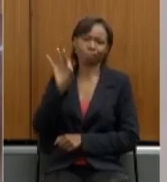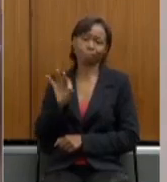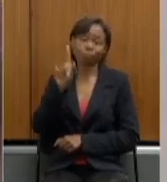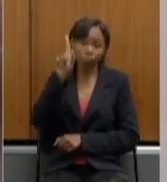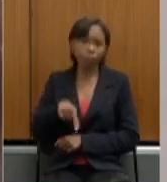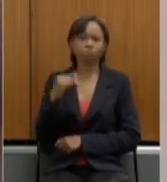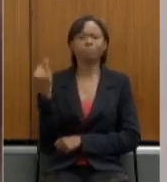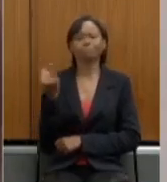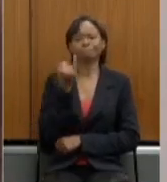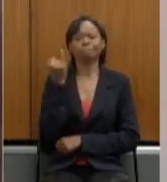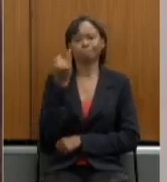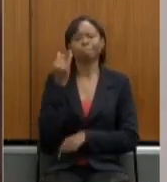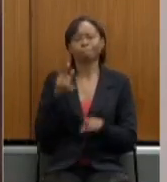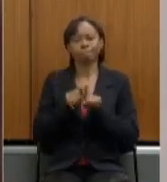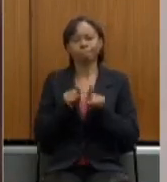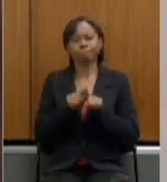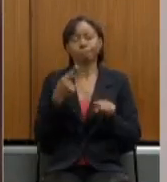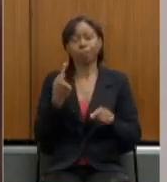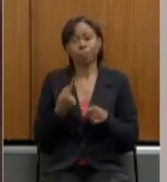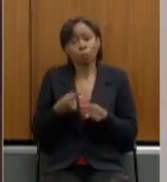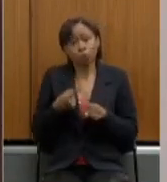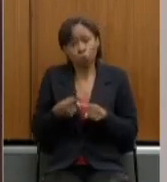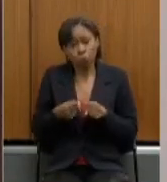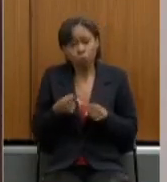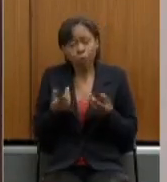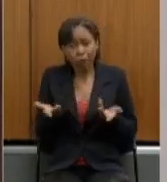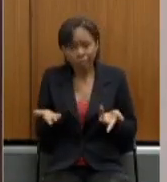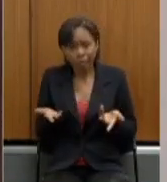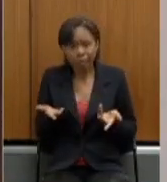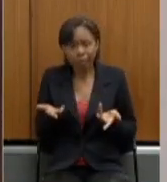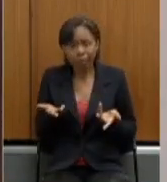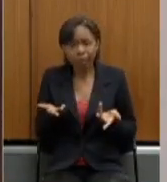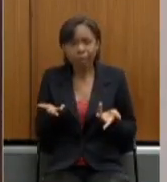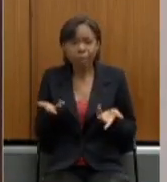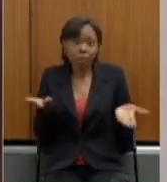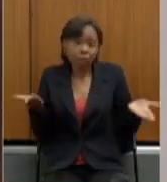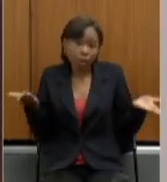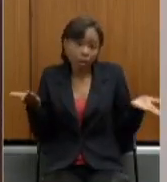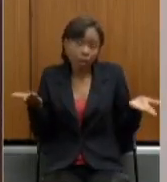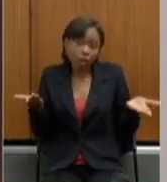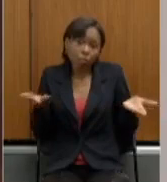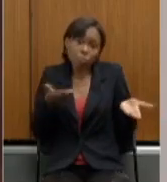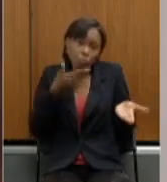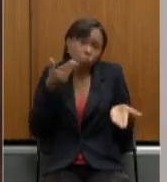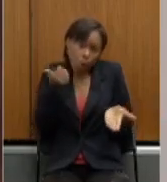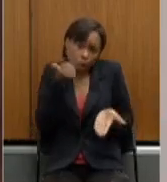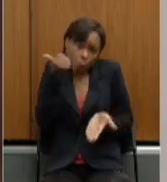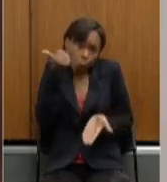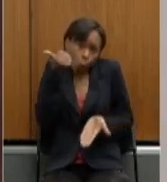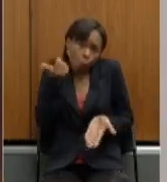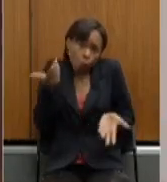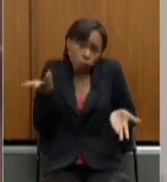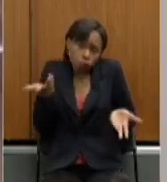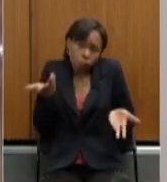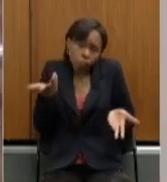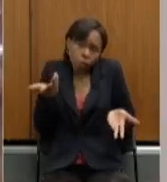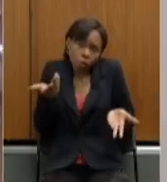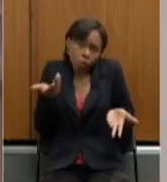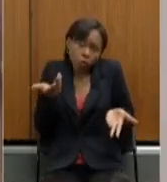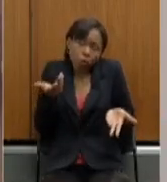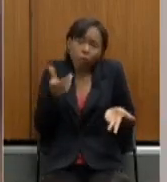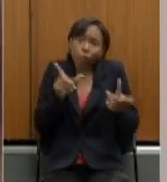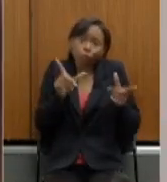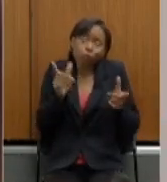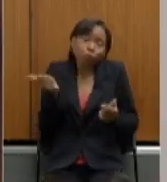importante também porque foi uma vamos dizer uma pequena melhora em relação ao rebaixamento de